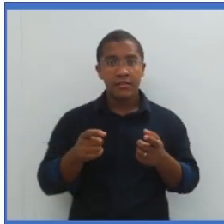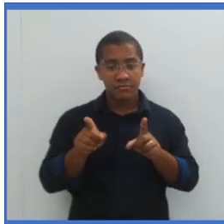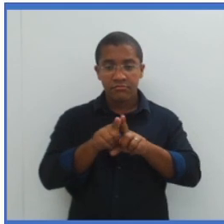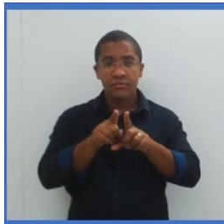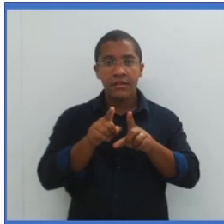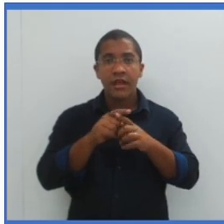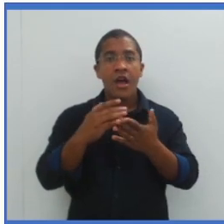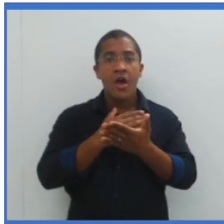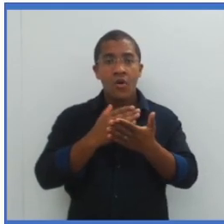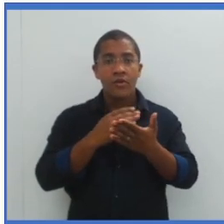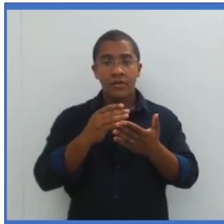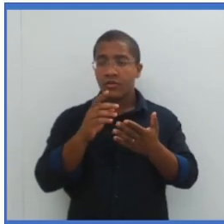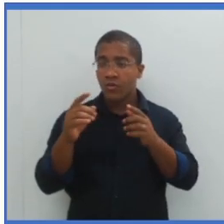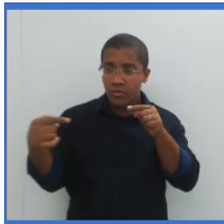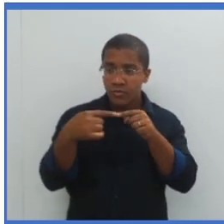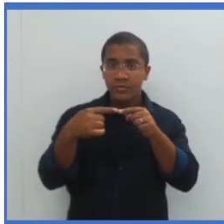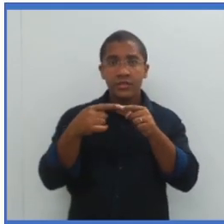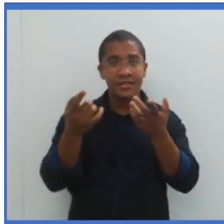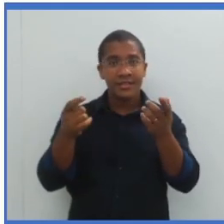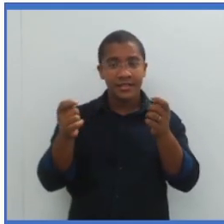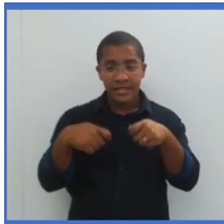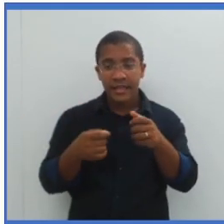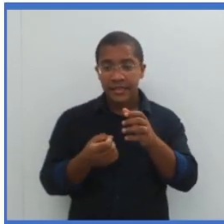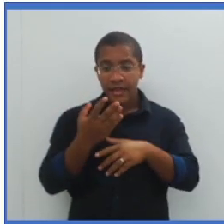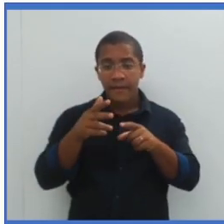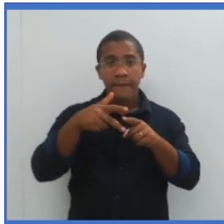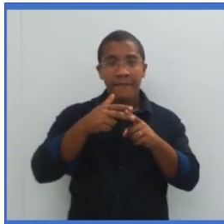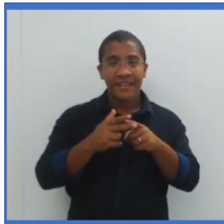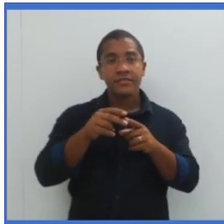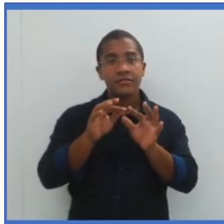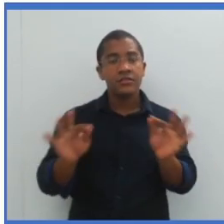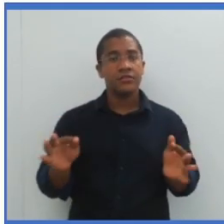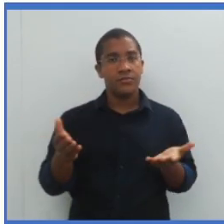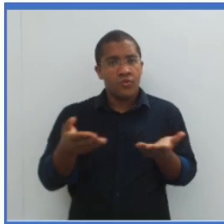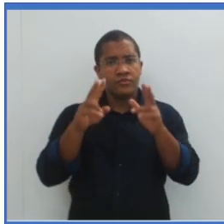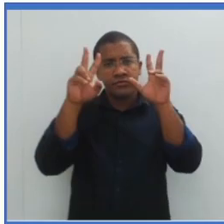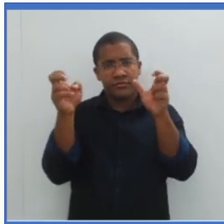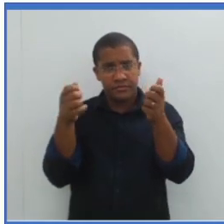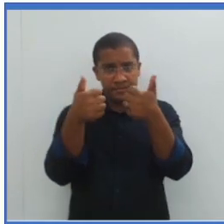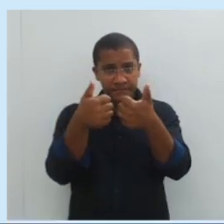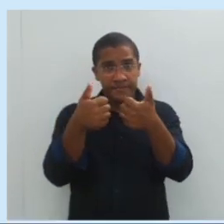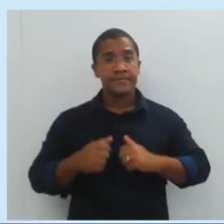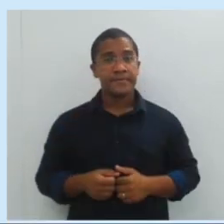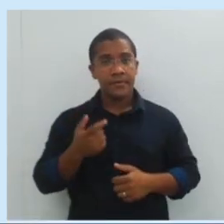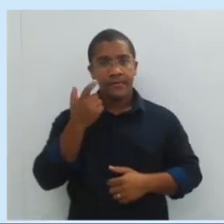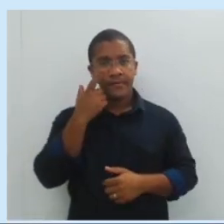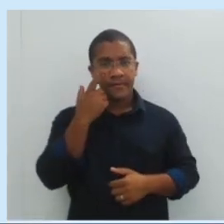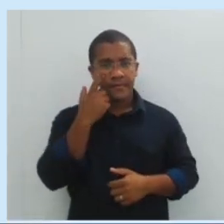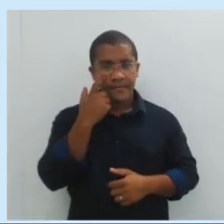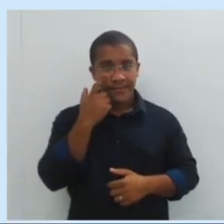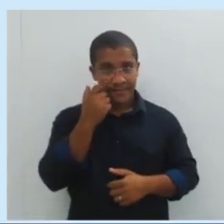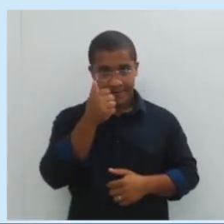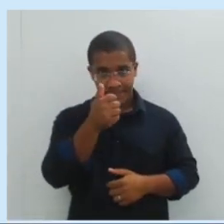ter partes que identificam, que formam uma máquina simples. O tema da aula de hoje. Vamos lá?